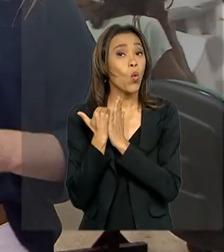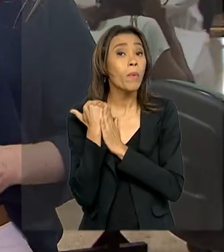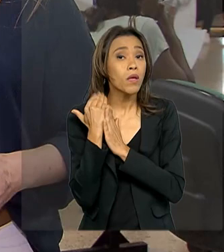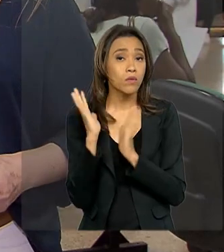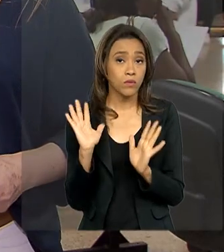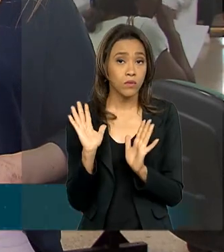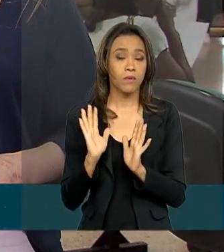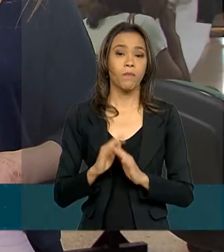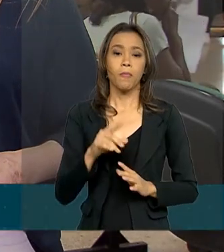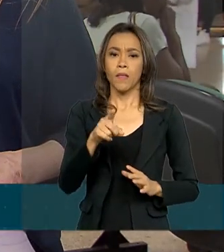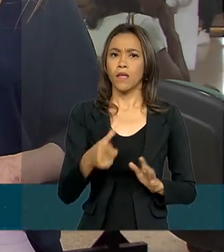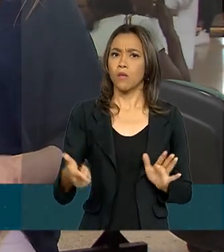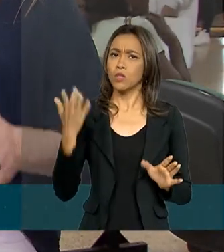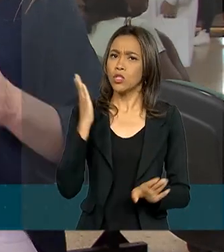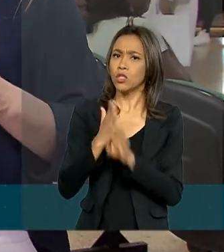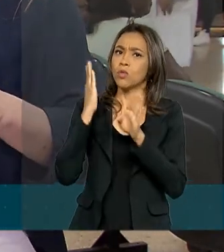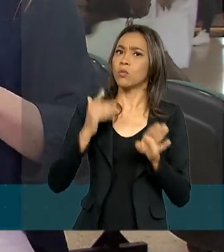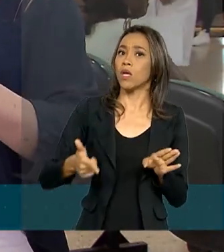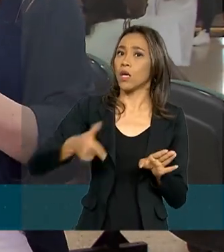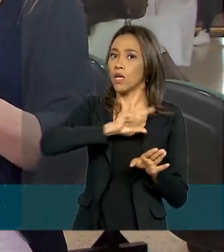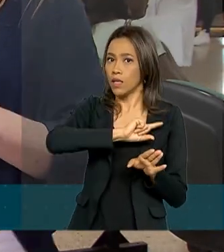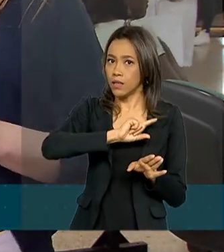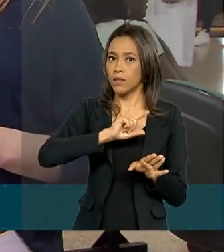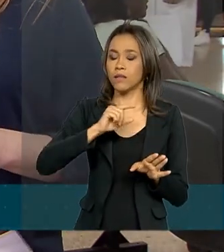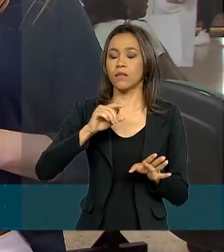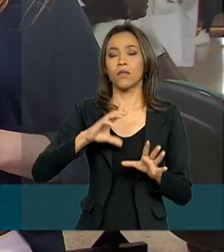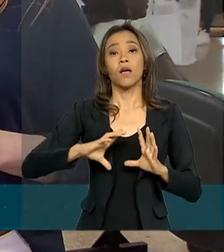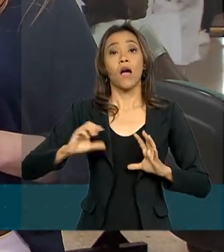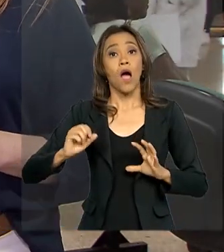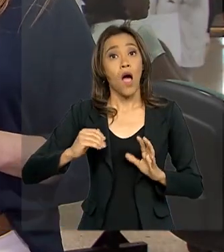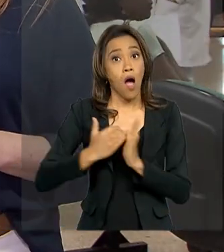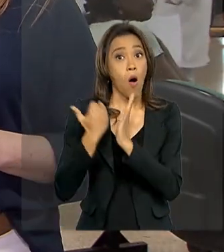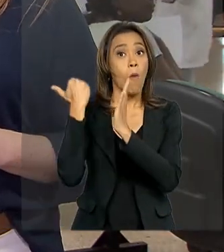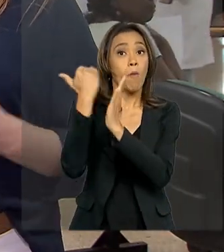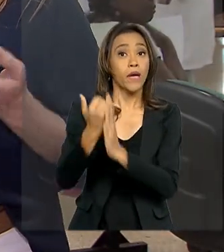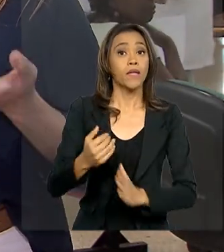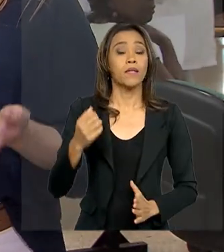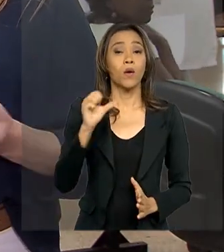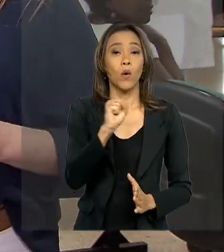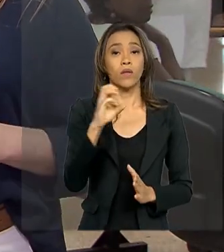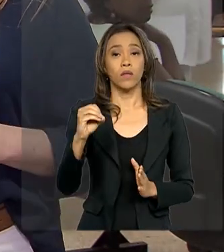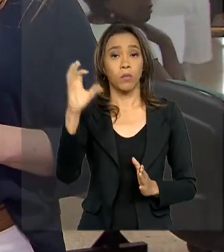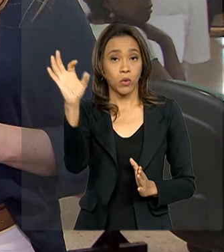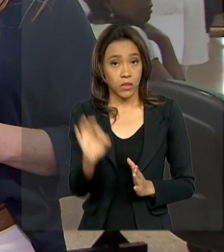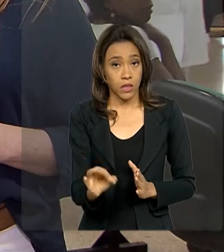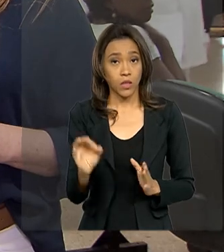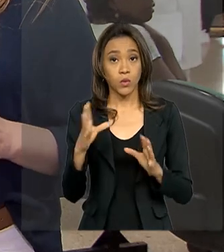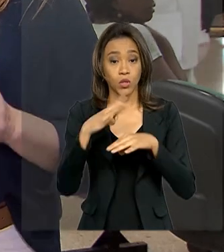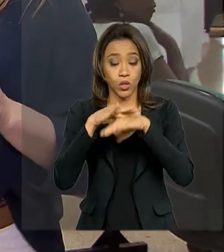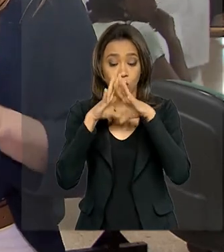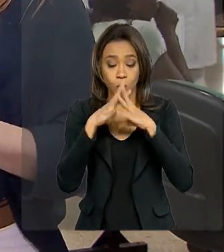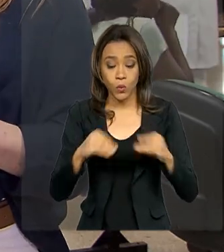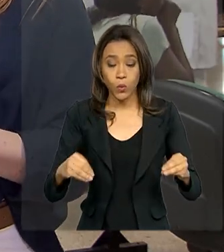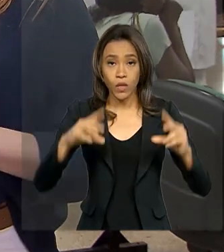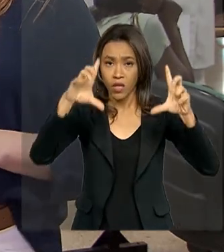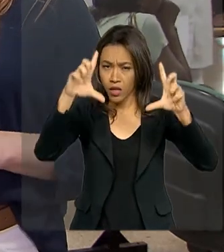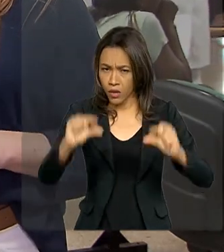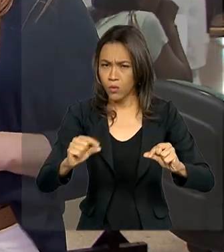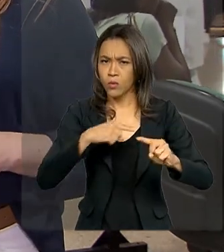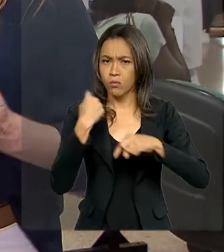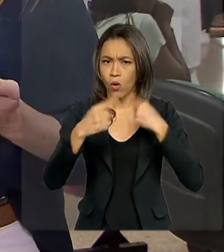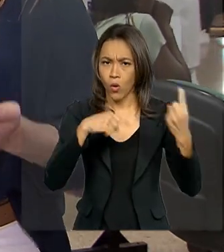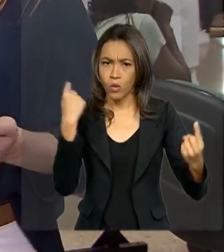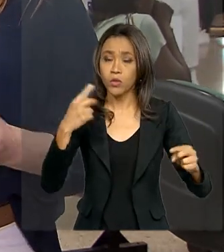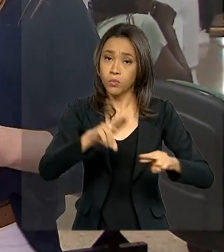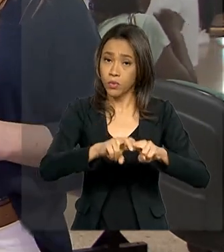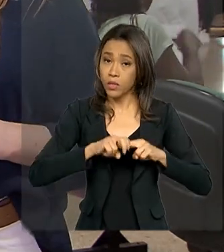diagnóstico precoce do câncer aumenta em 80% a possibilidade de cura e reduz a mortalidade. Por isso, a partir de